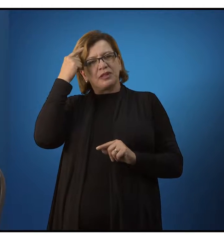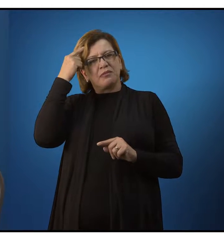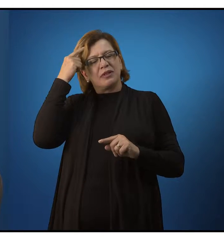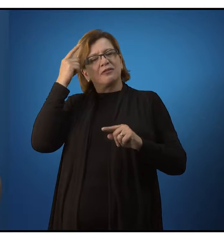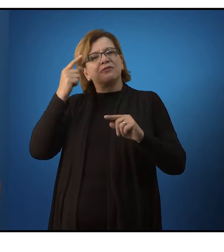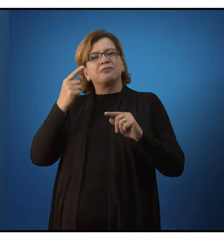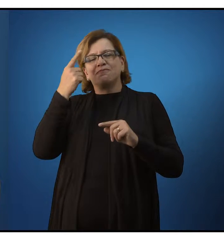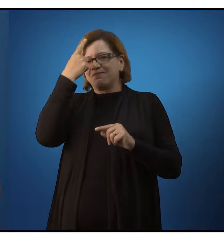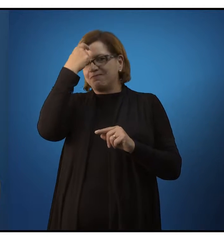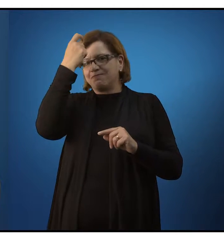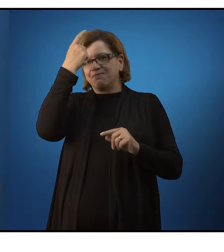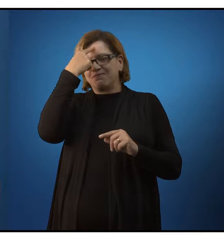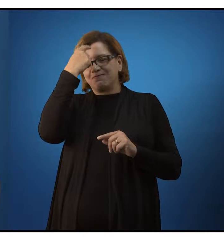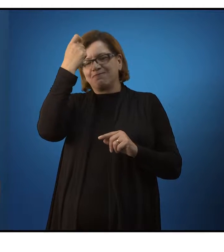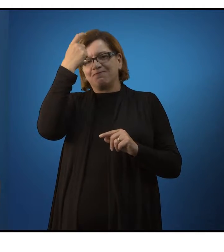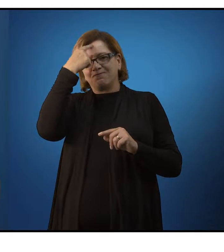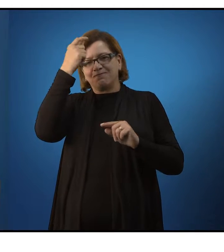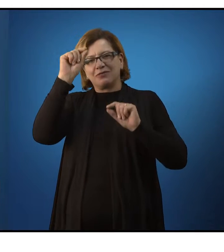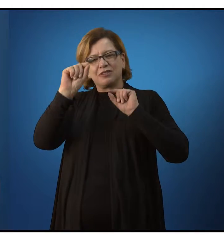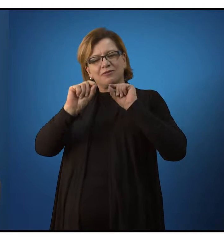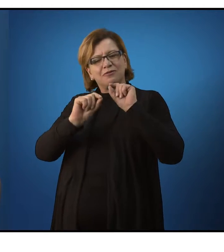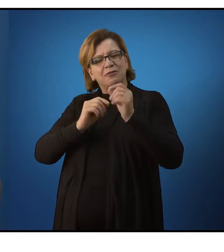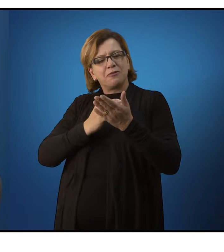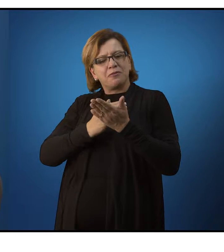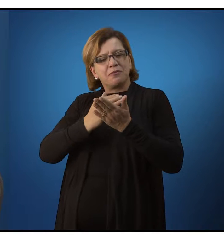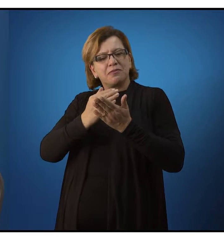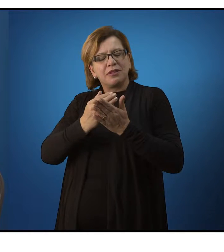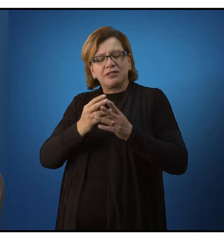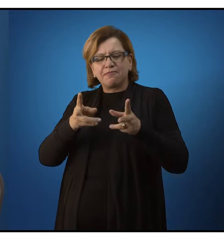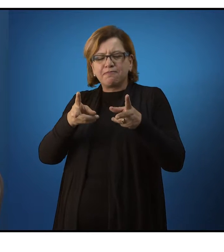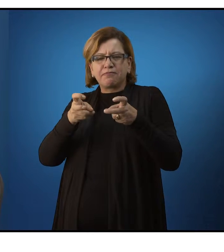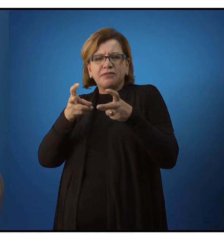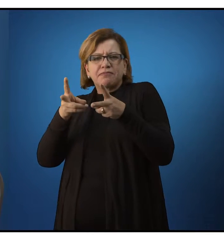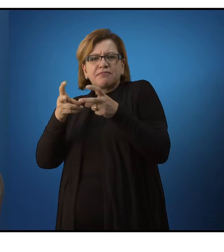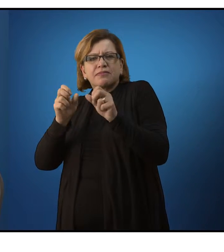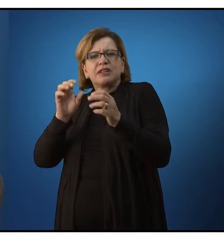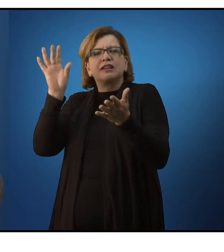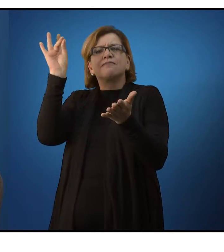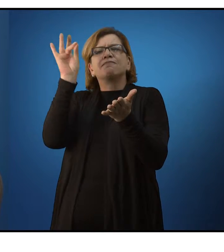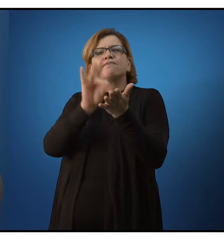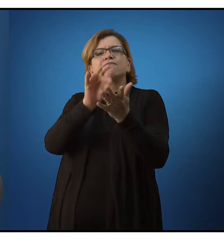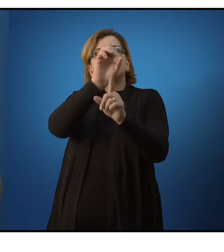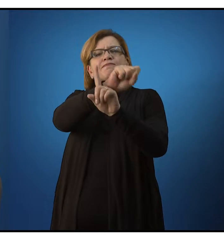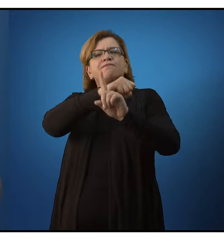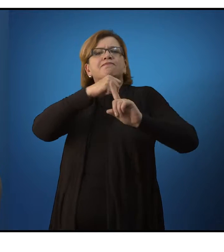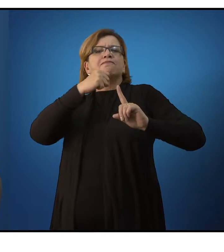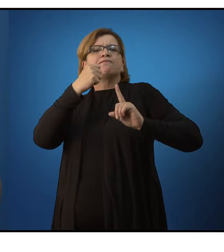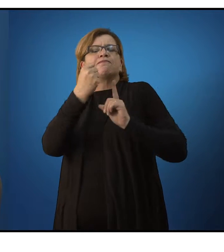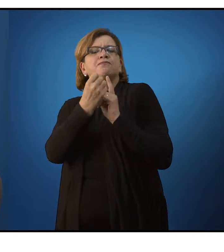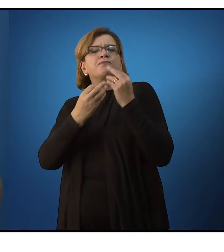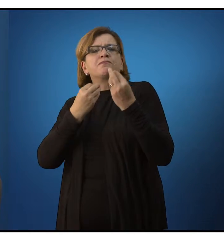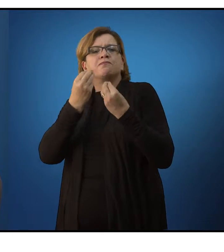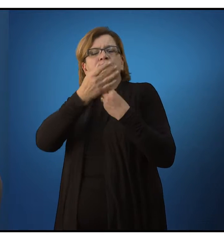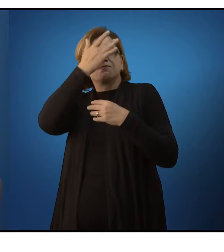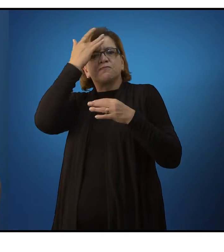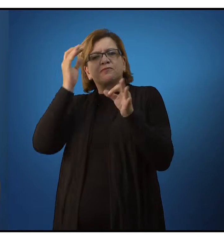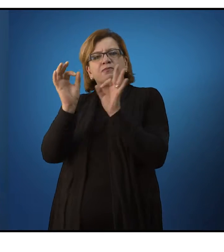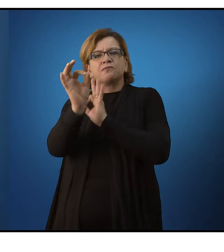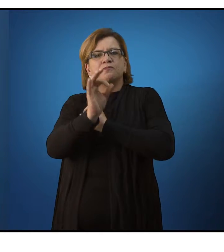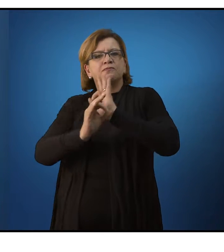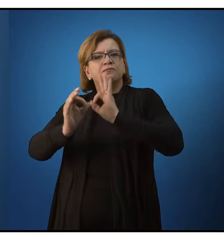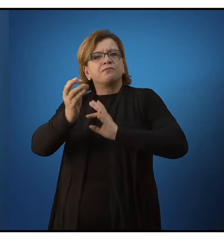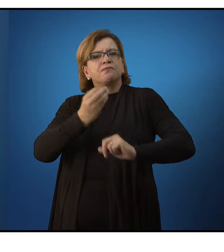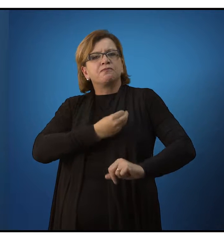parte do princípio de que a realidade social, o modo como os homens organizam sua vida social, é o que